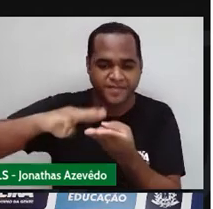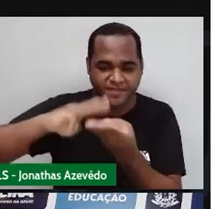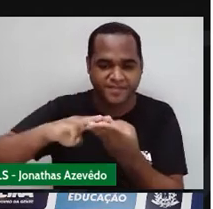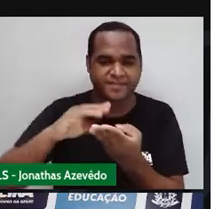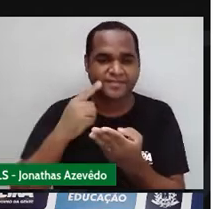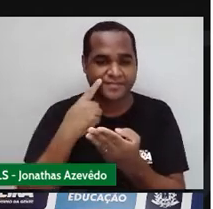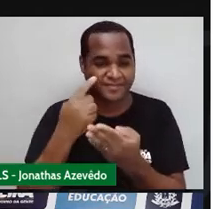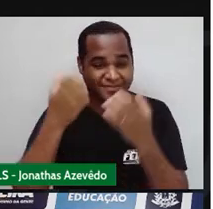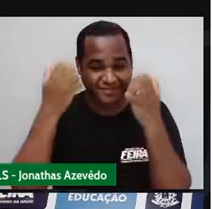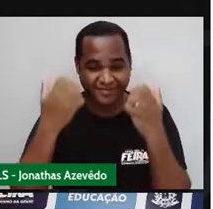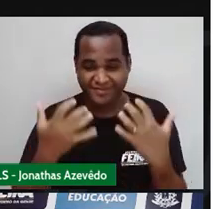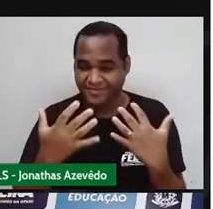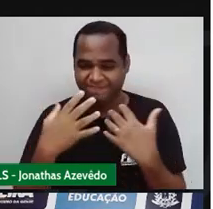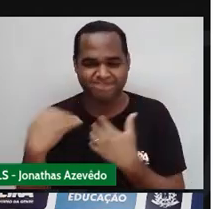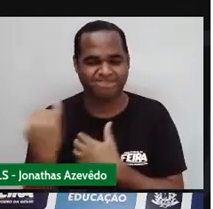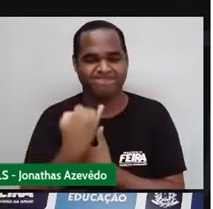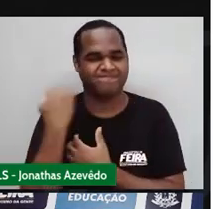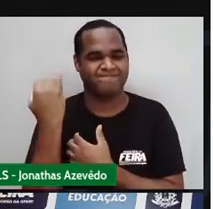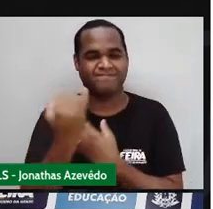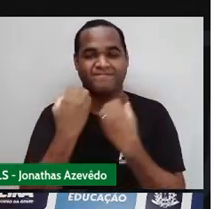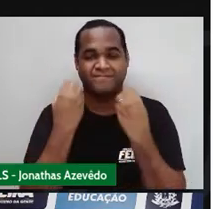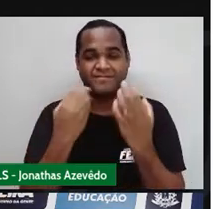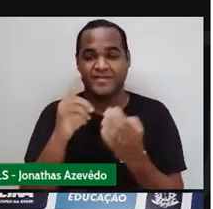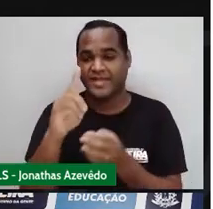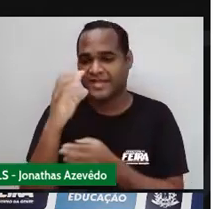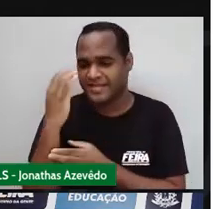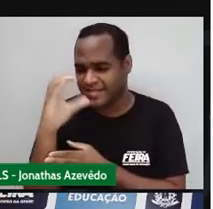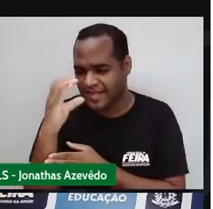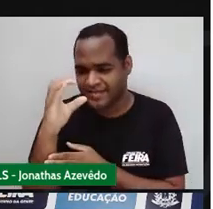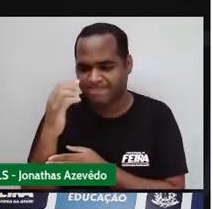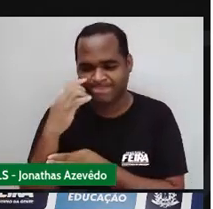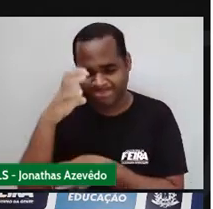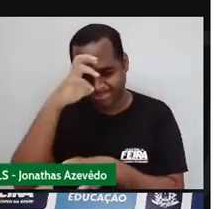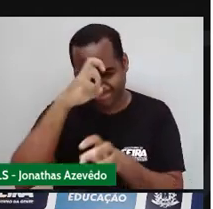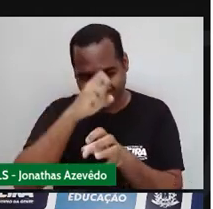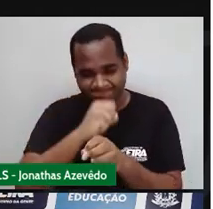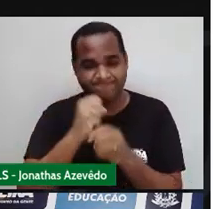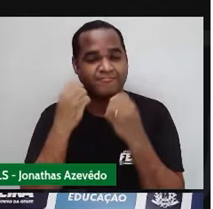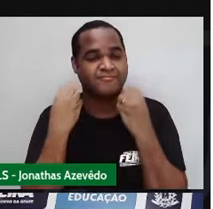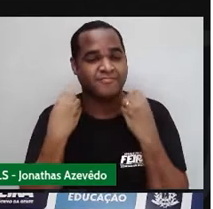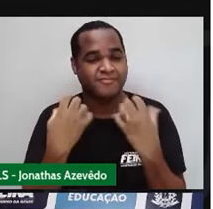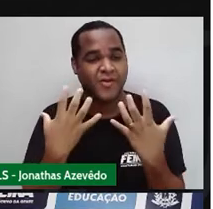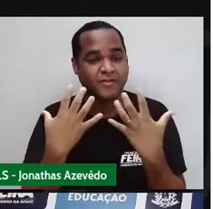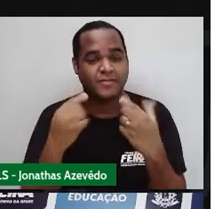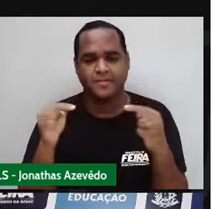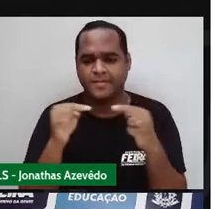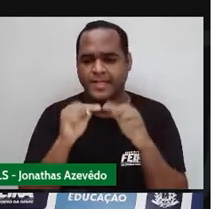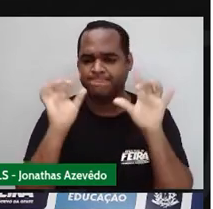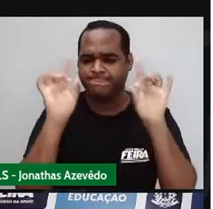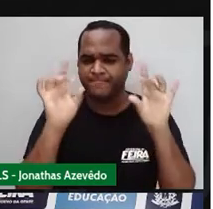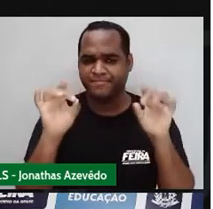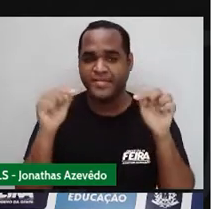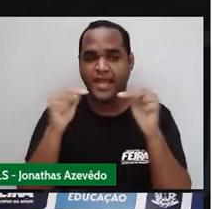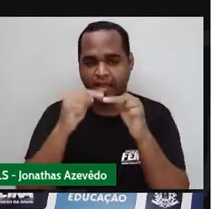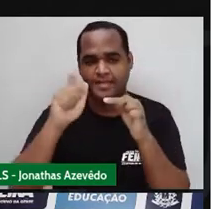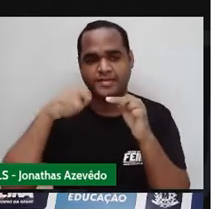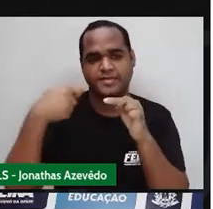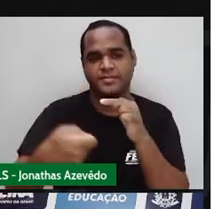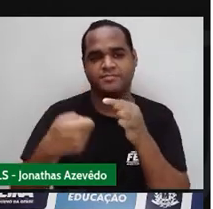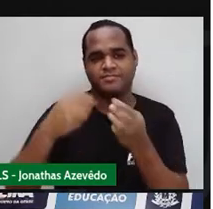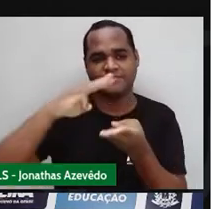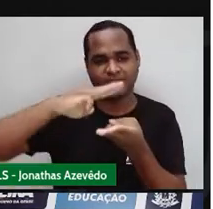pedacinho dessa fantástica ciência, né? Encantadora e fascinante matemática.